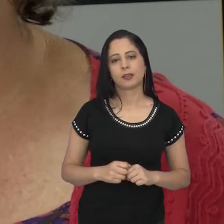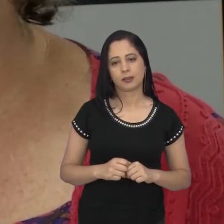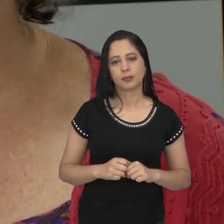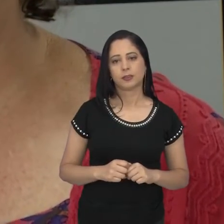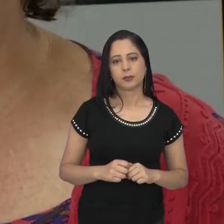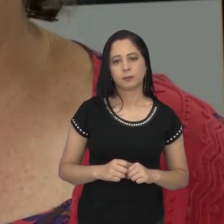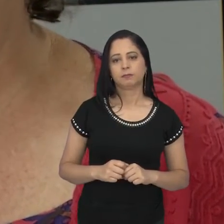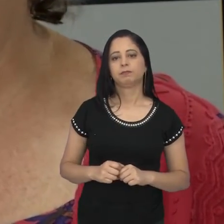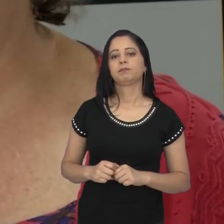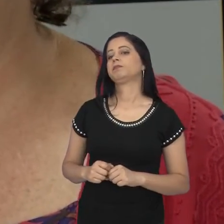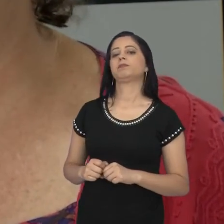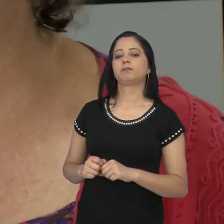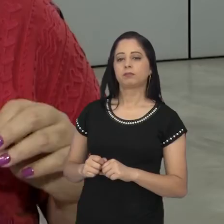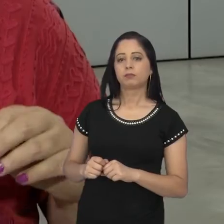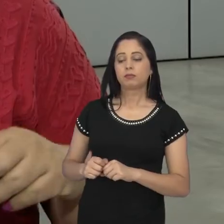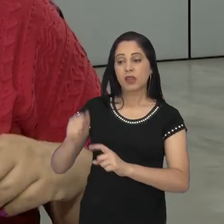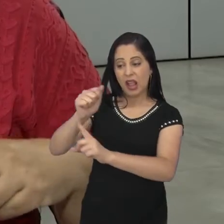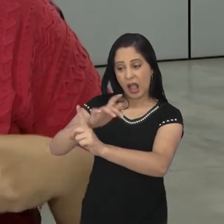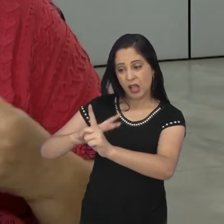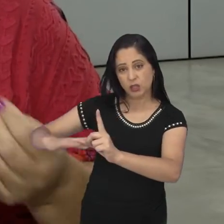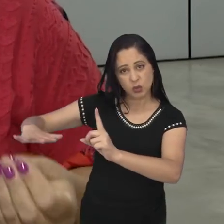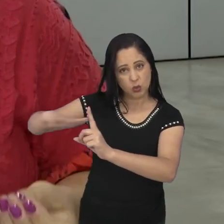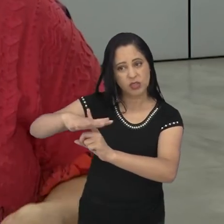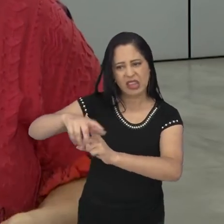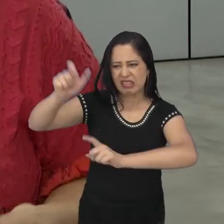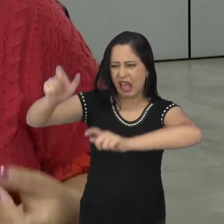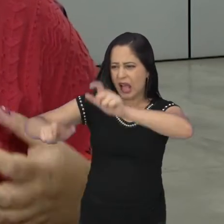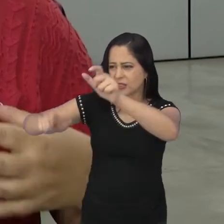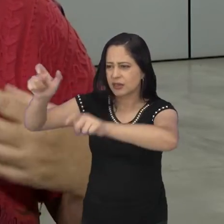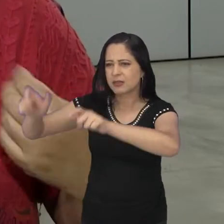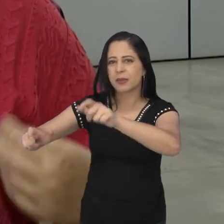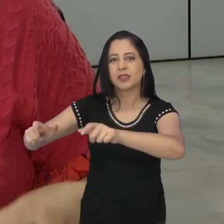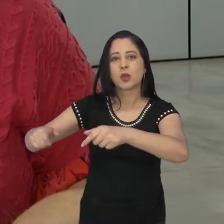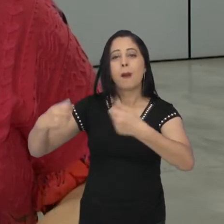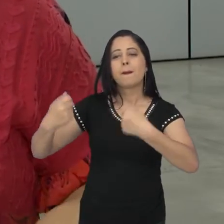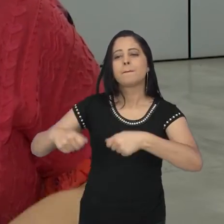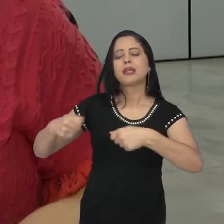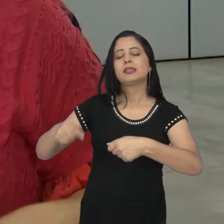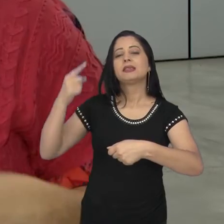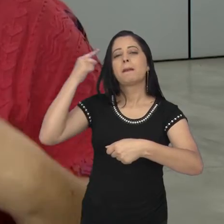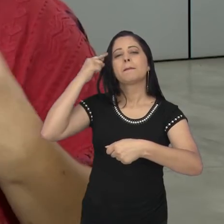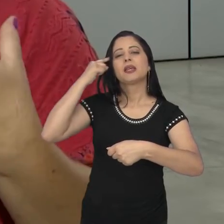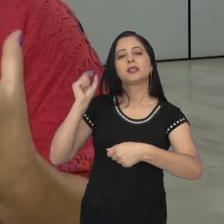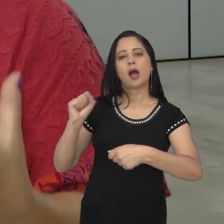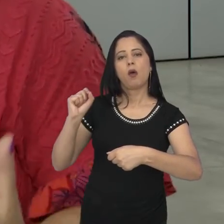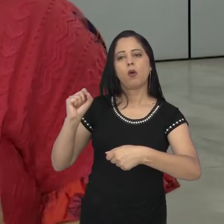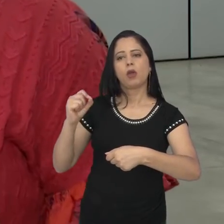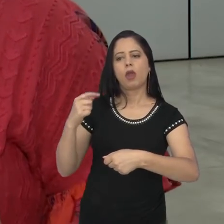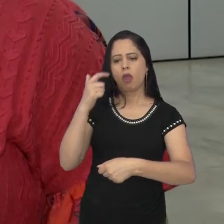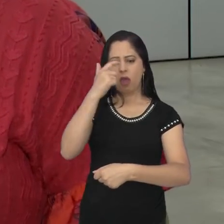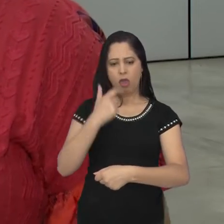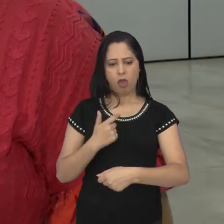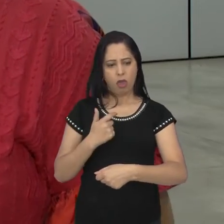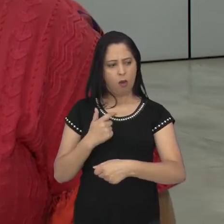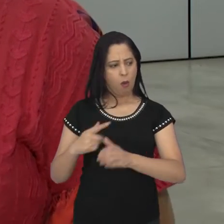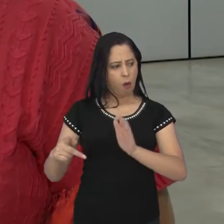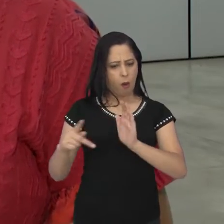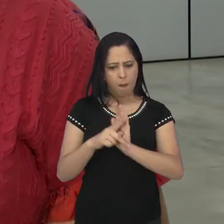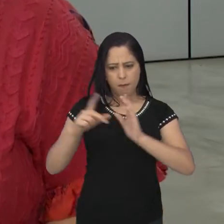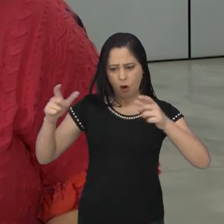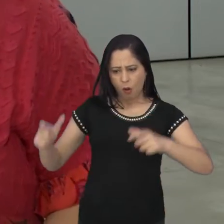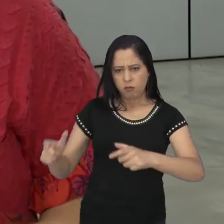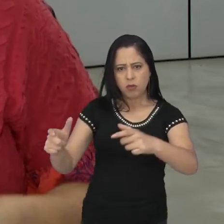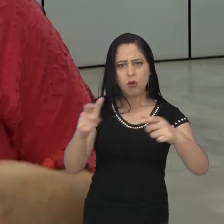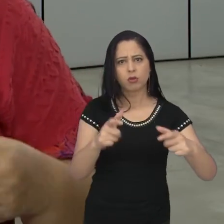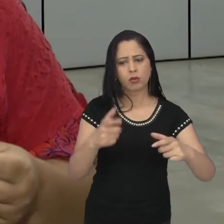perceber no ecossistema. A sociedade precisa se perceber naquele sistema